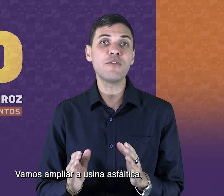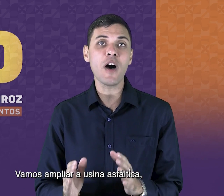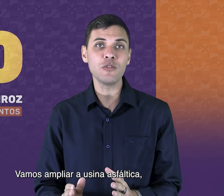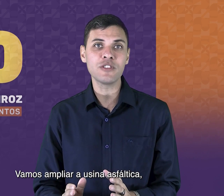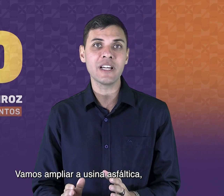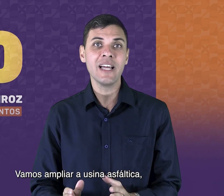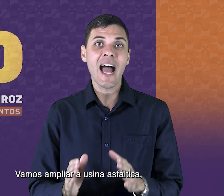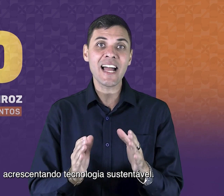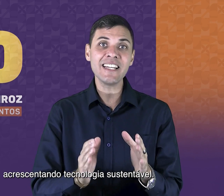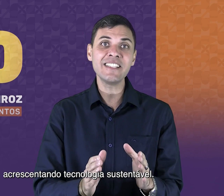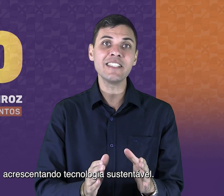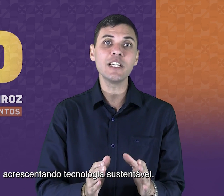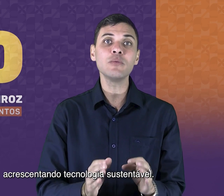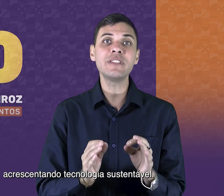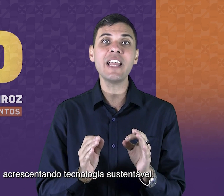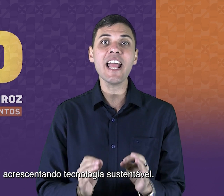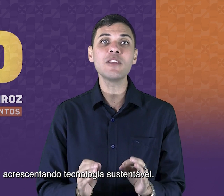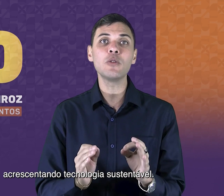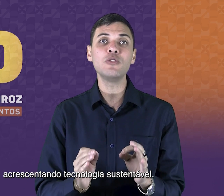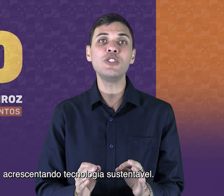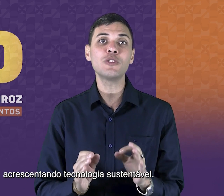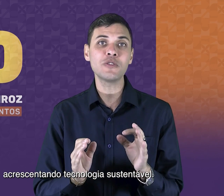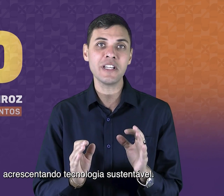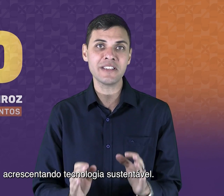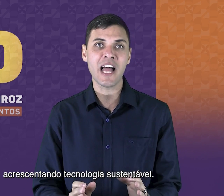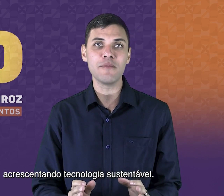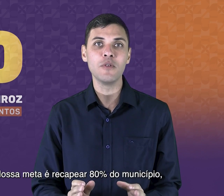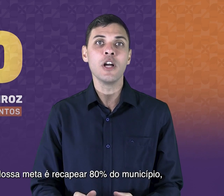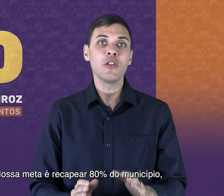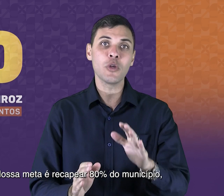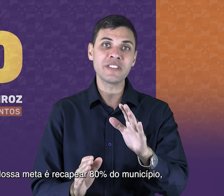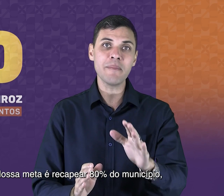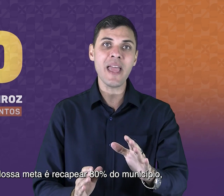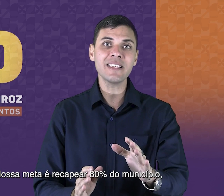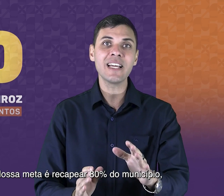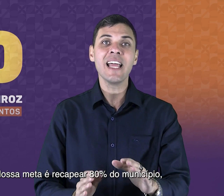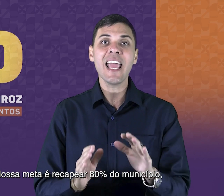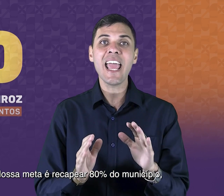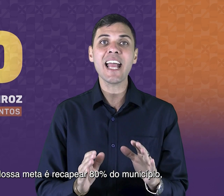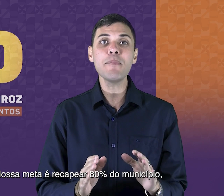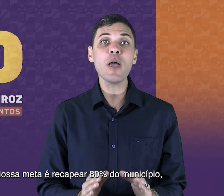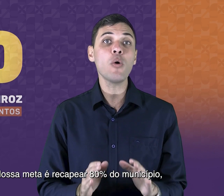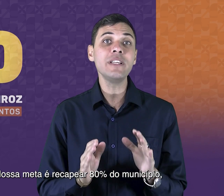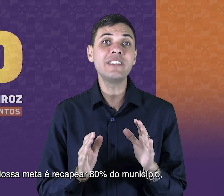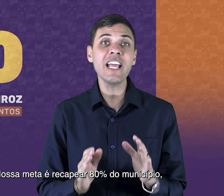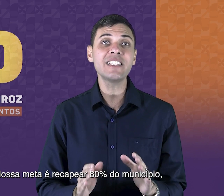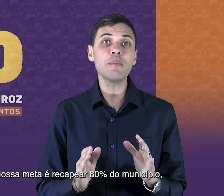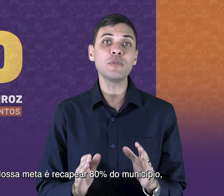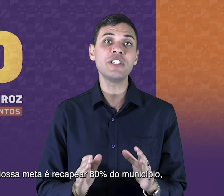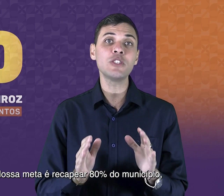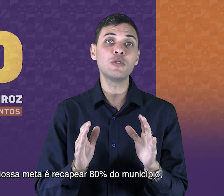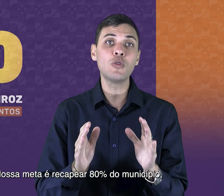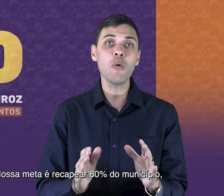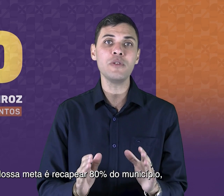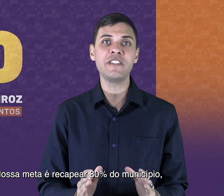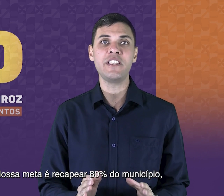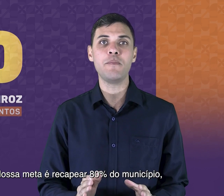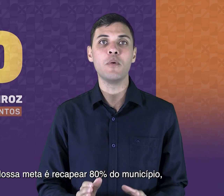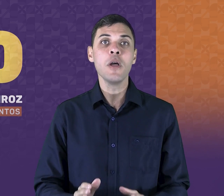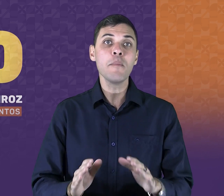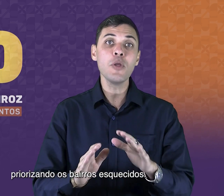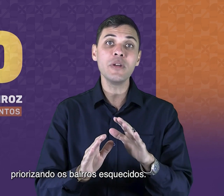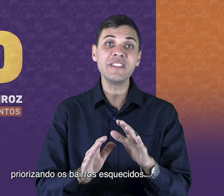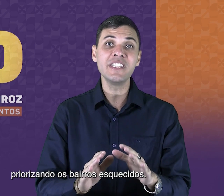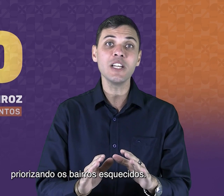a usina asfáltica, acrescentando tecnologia sustentável. Nossa meta é recapiar 80% do